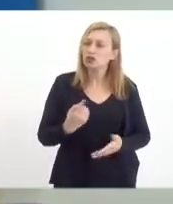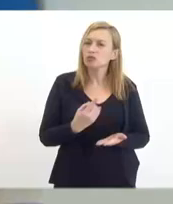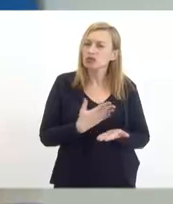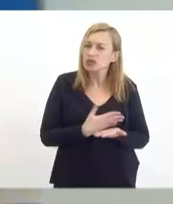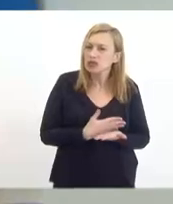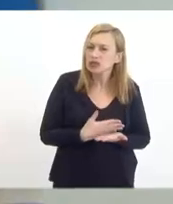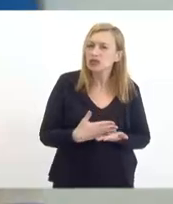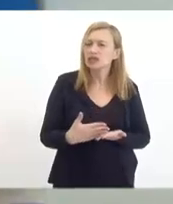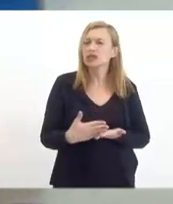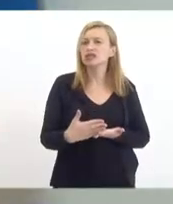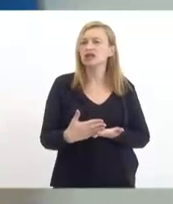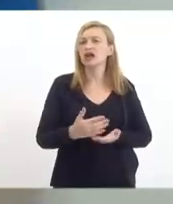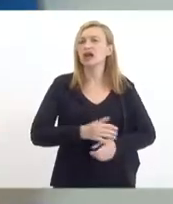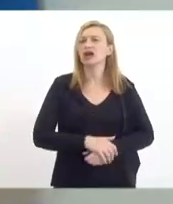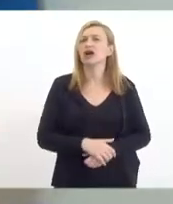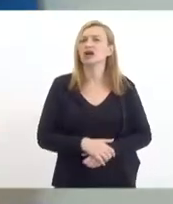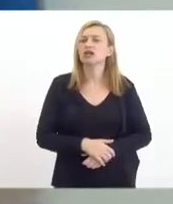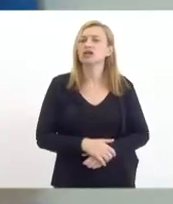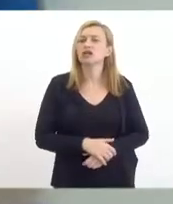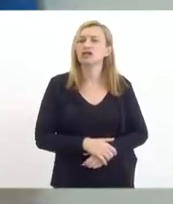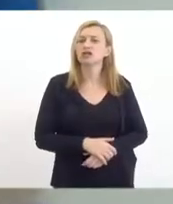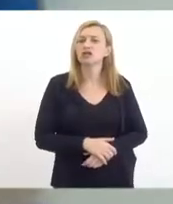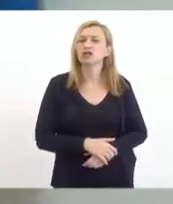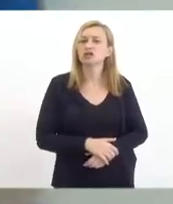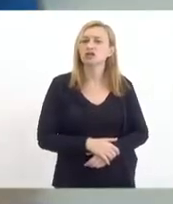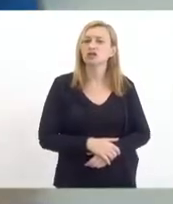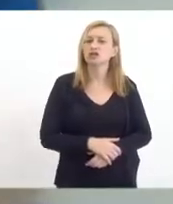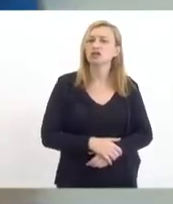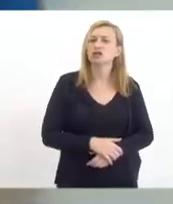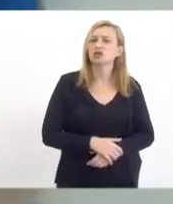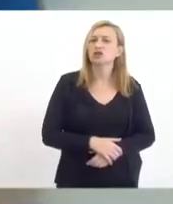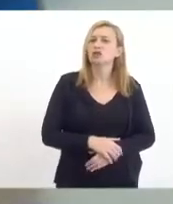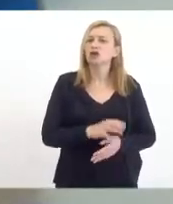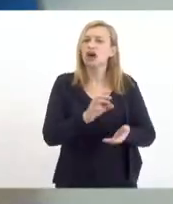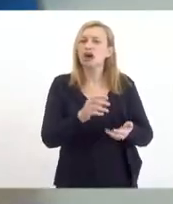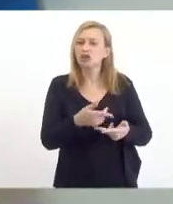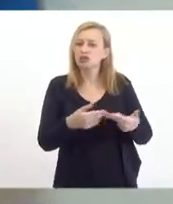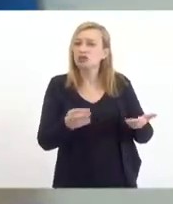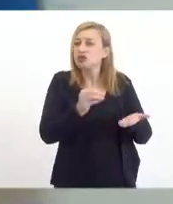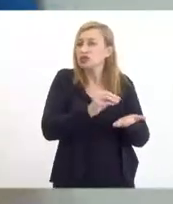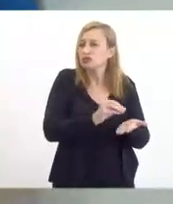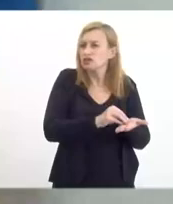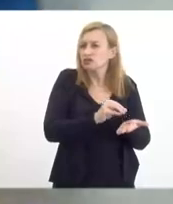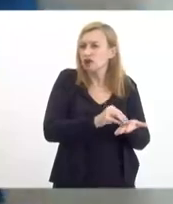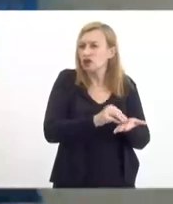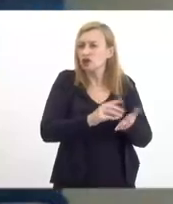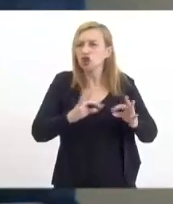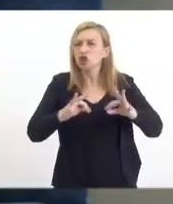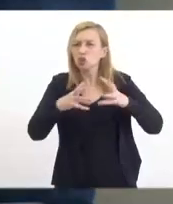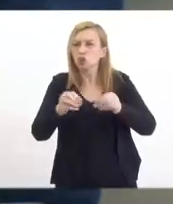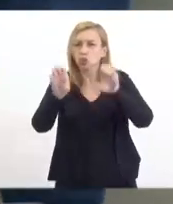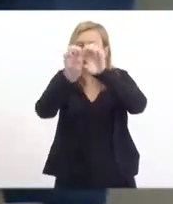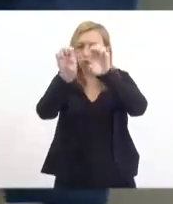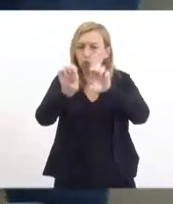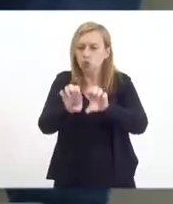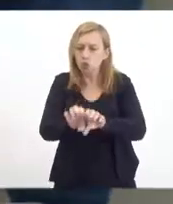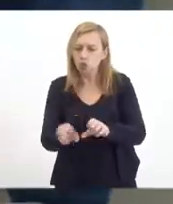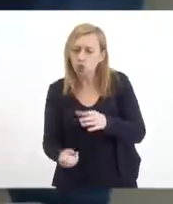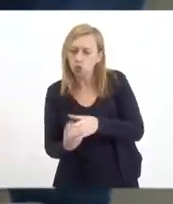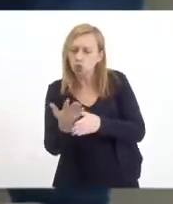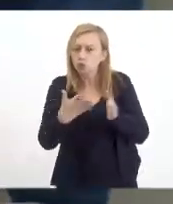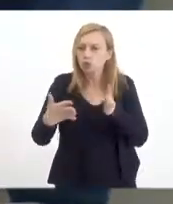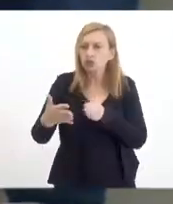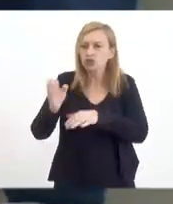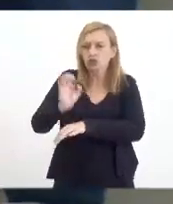os elos existentes, os elos faltantes e toda a estrutura produtiva do